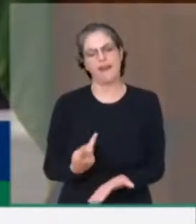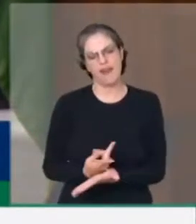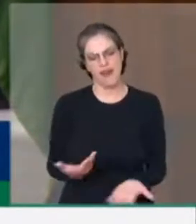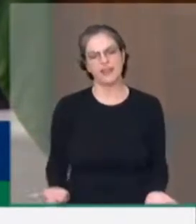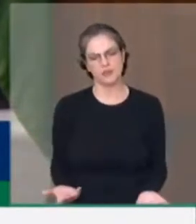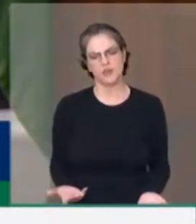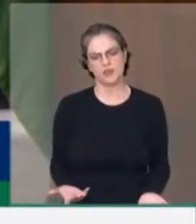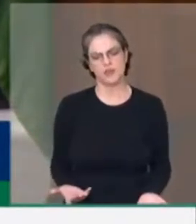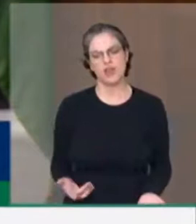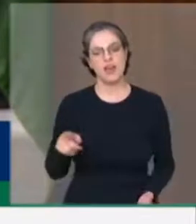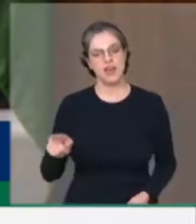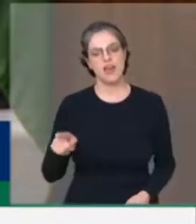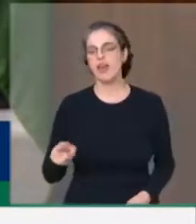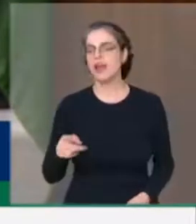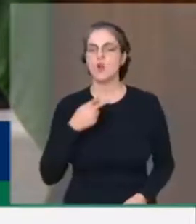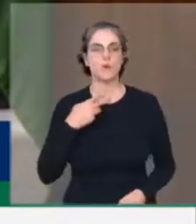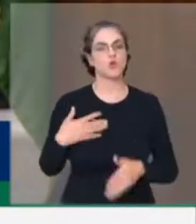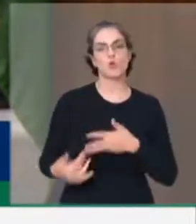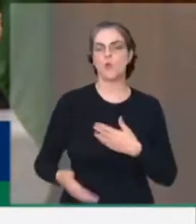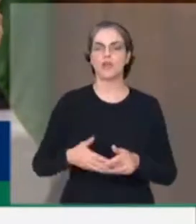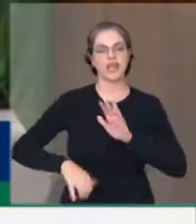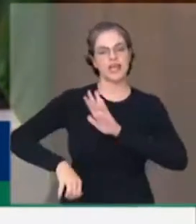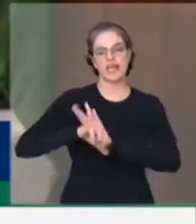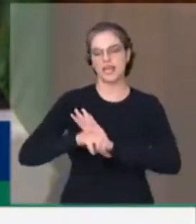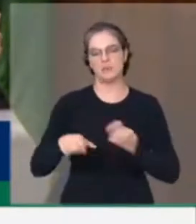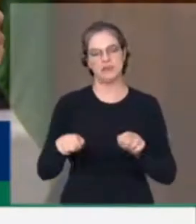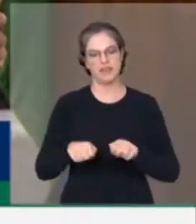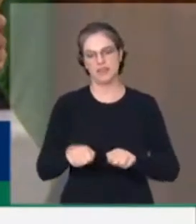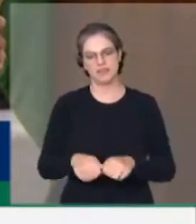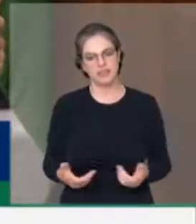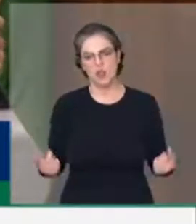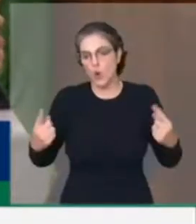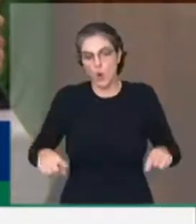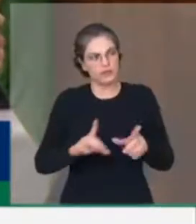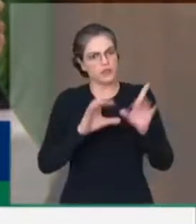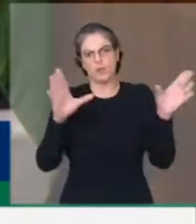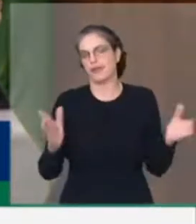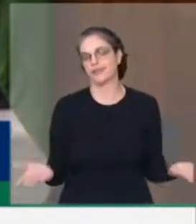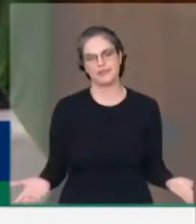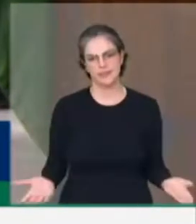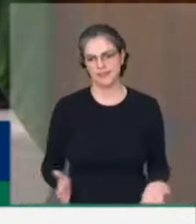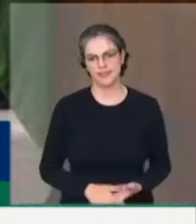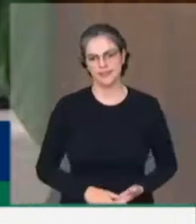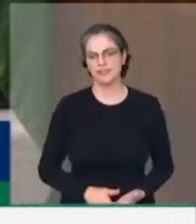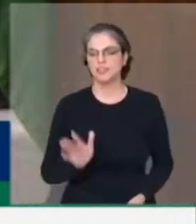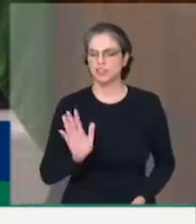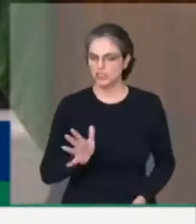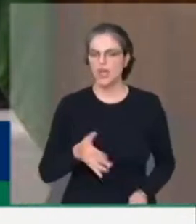imunidade para cometer um crime contra o Estado Democrático de Direito. Um crime que está